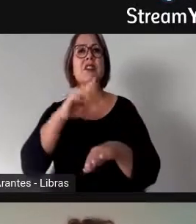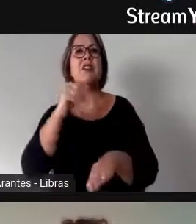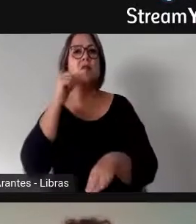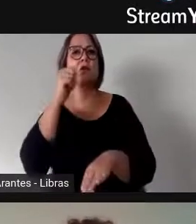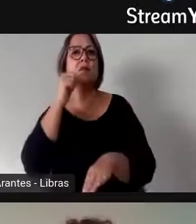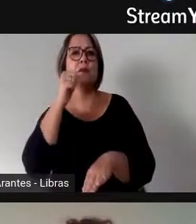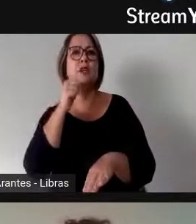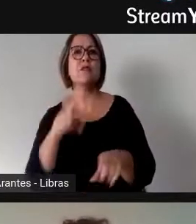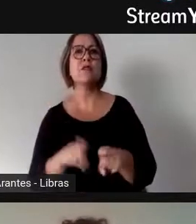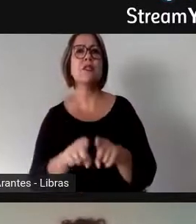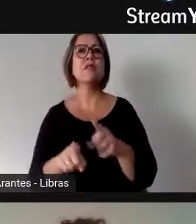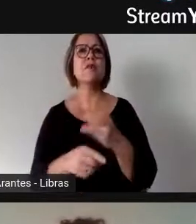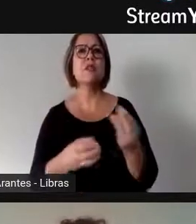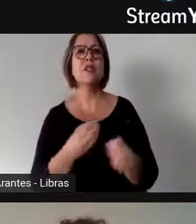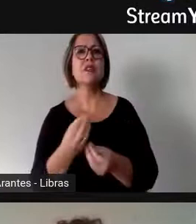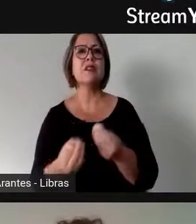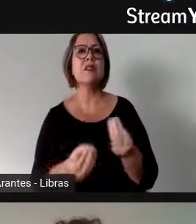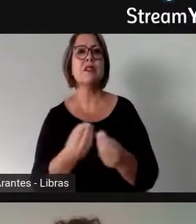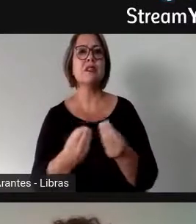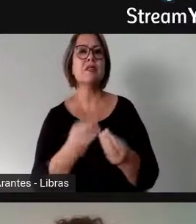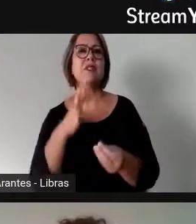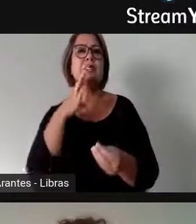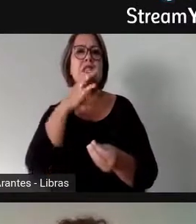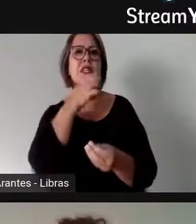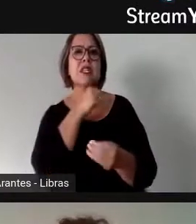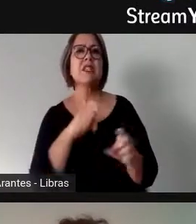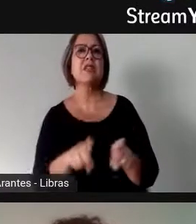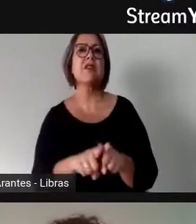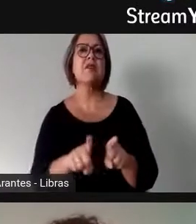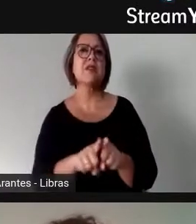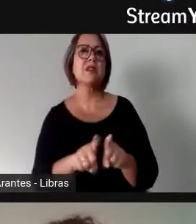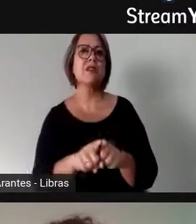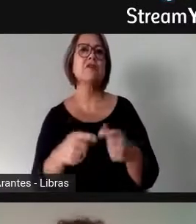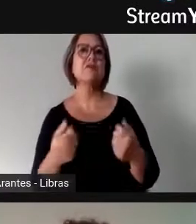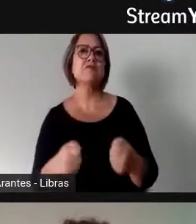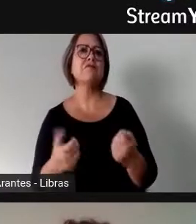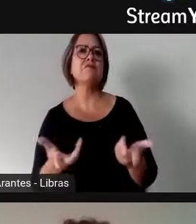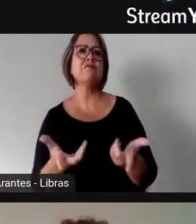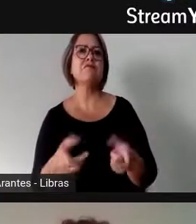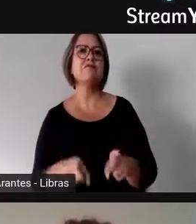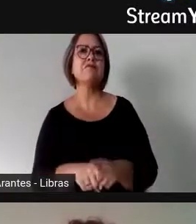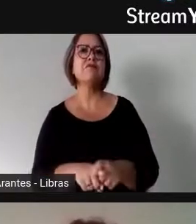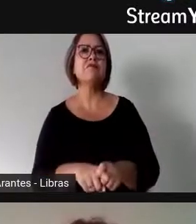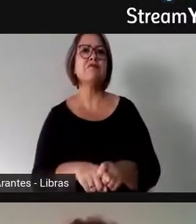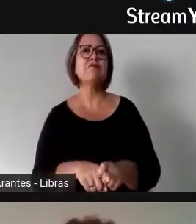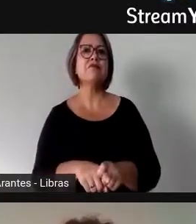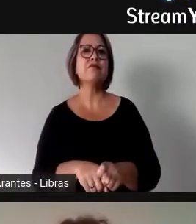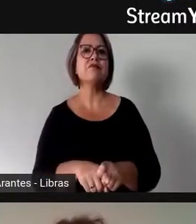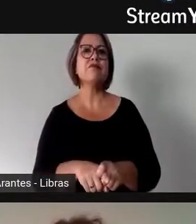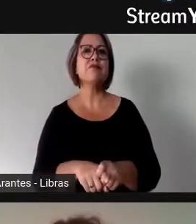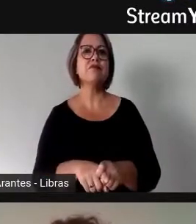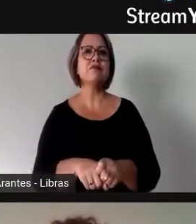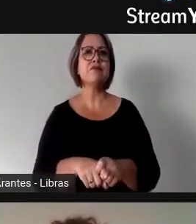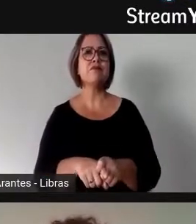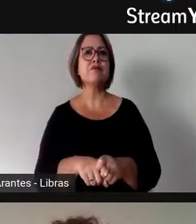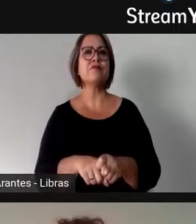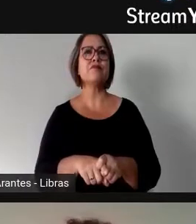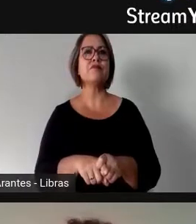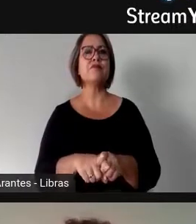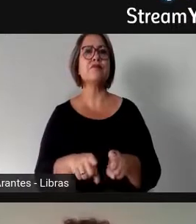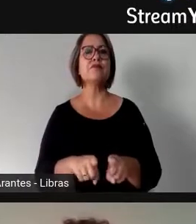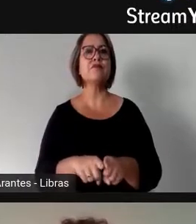terminará, porque eu acho que as mulheres têm o direito de exercer sua vida para o bem e para o mal, então, só isso,